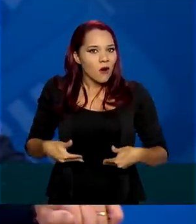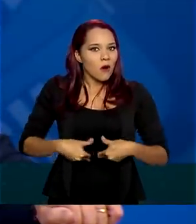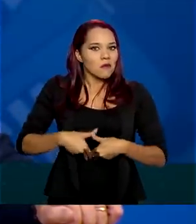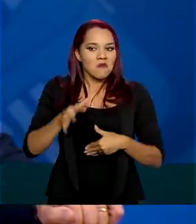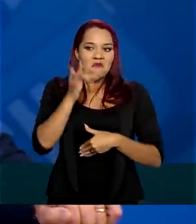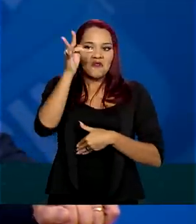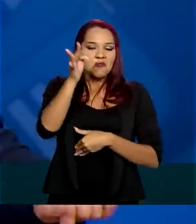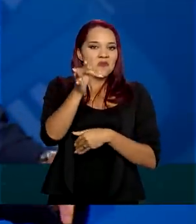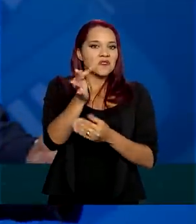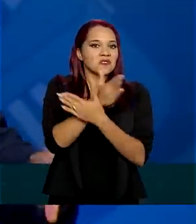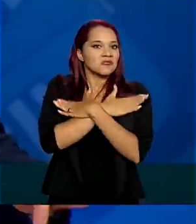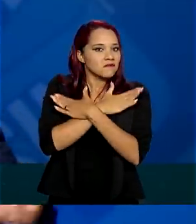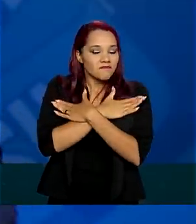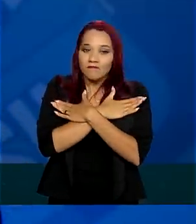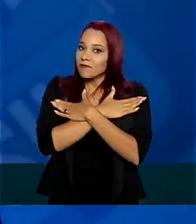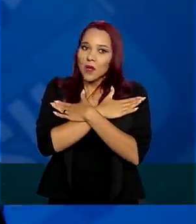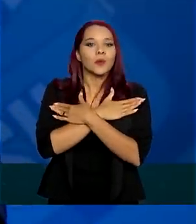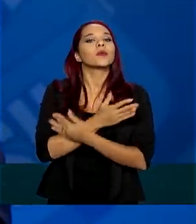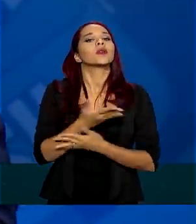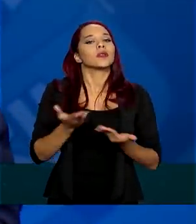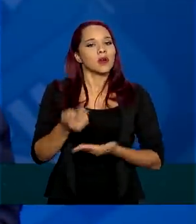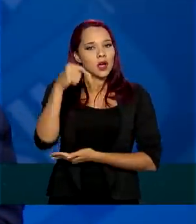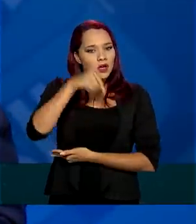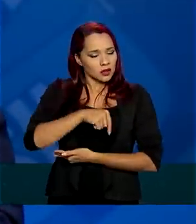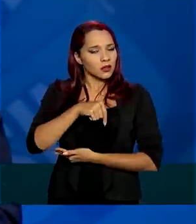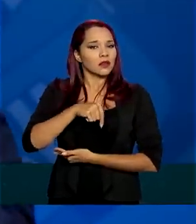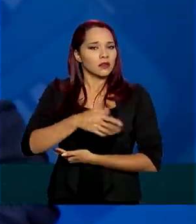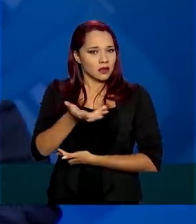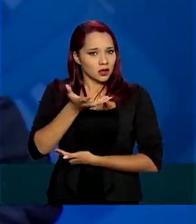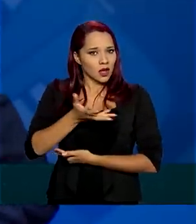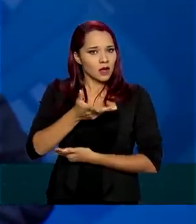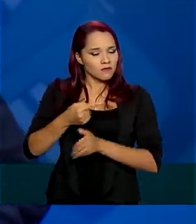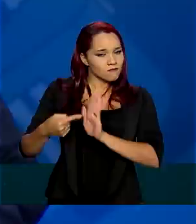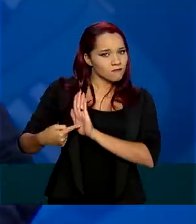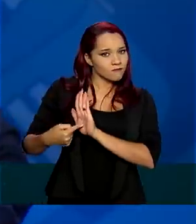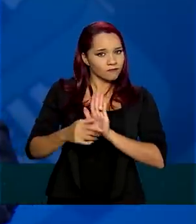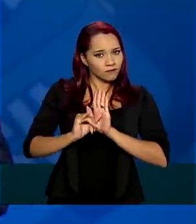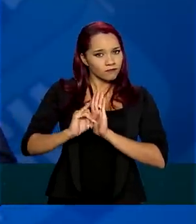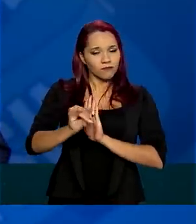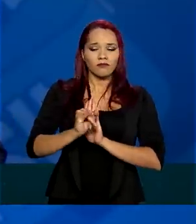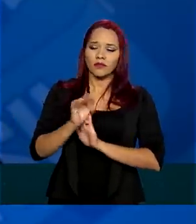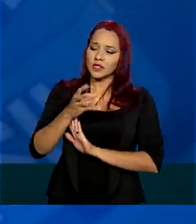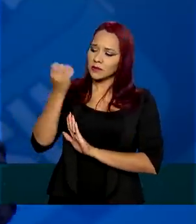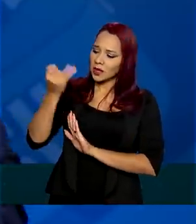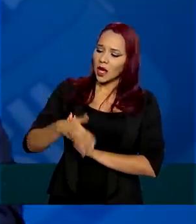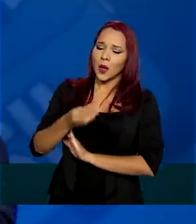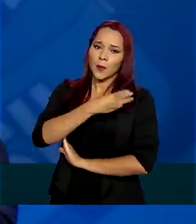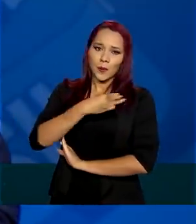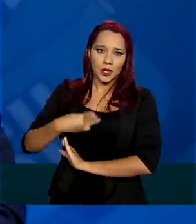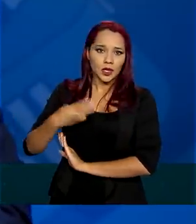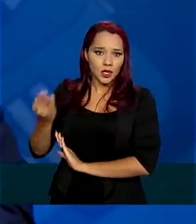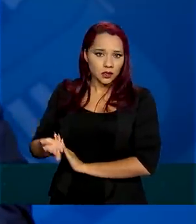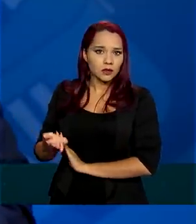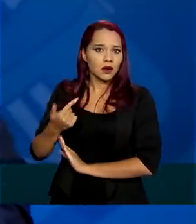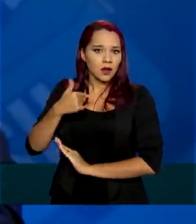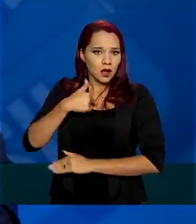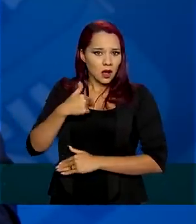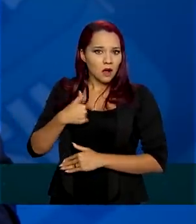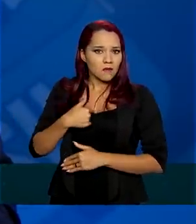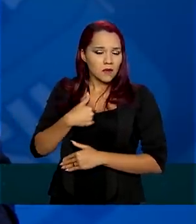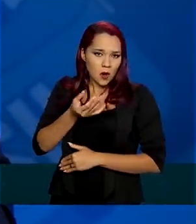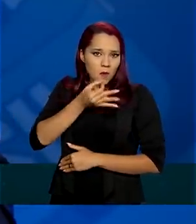de desemprego. Então, aqui, quero deixar registrada, ministro Braga Neto, essa minha posição